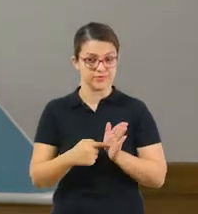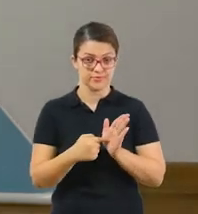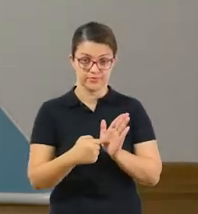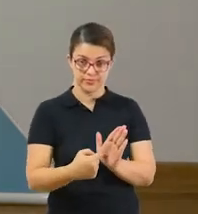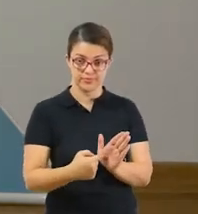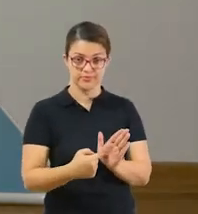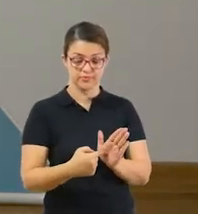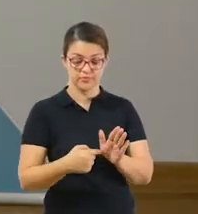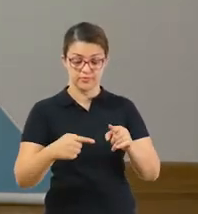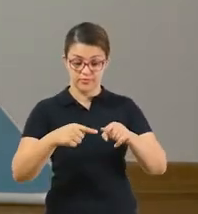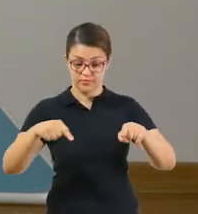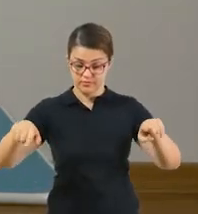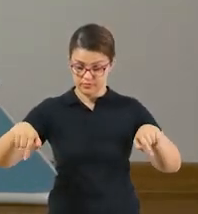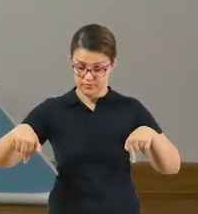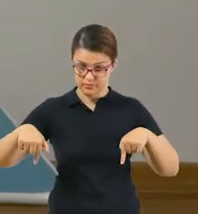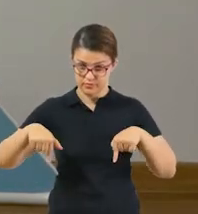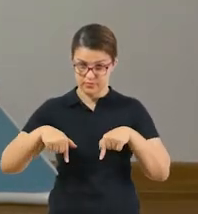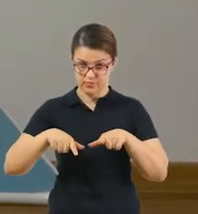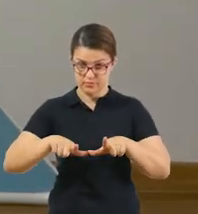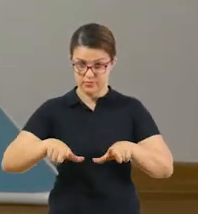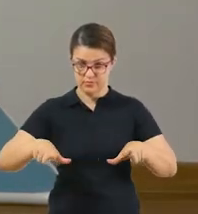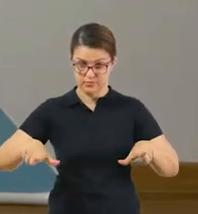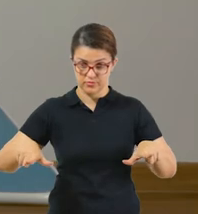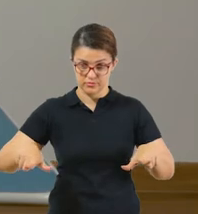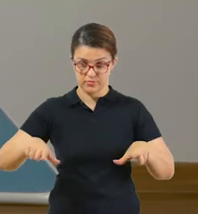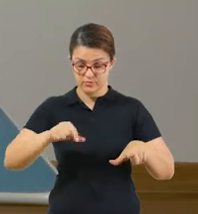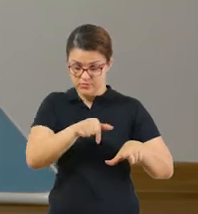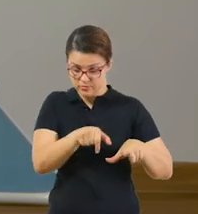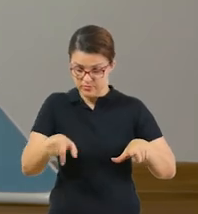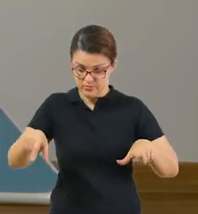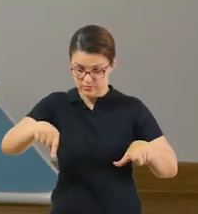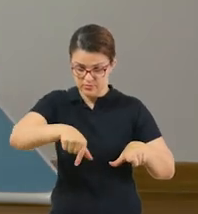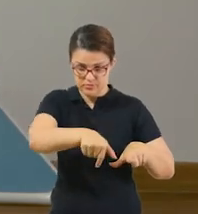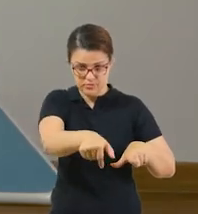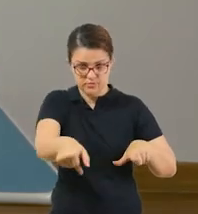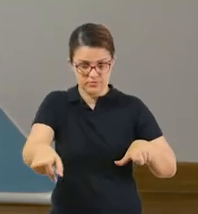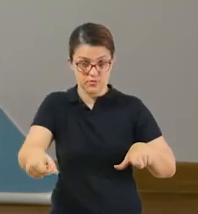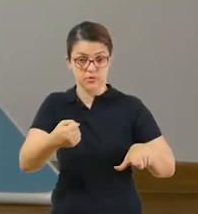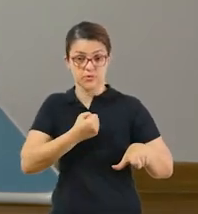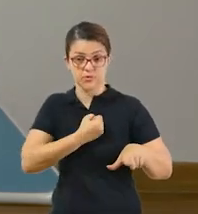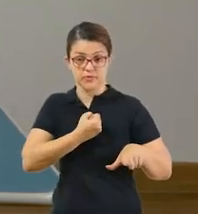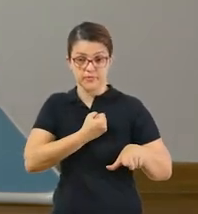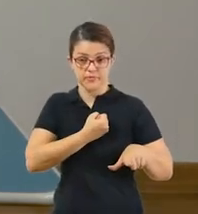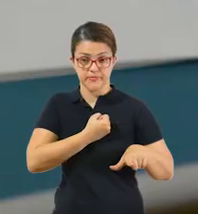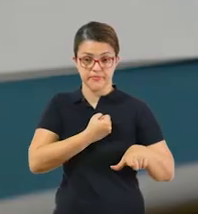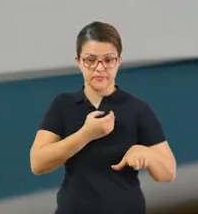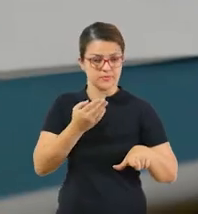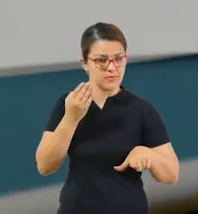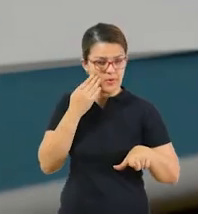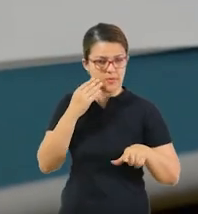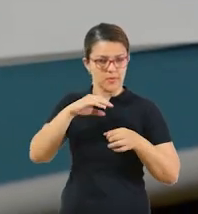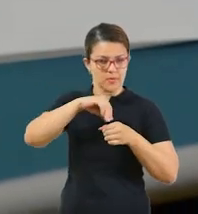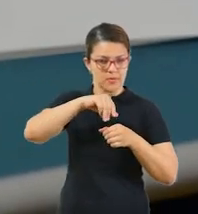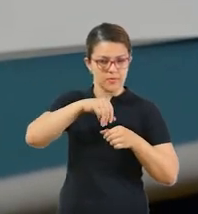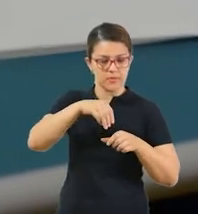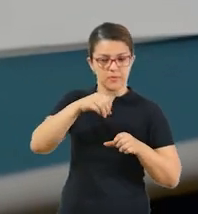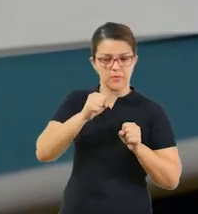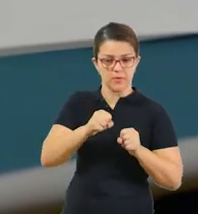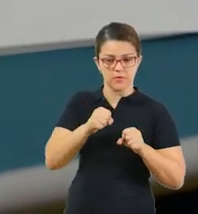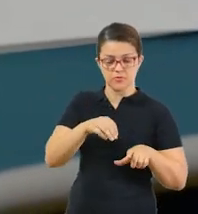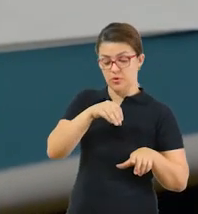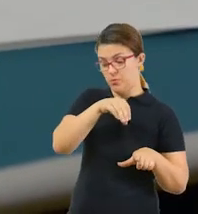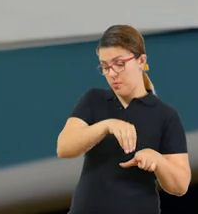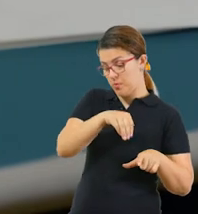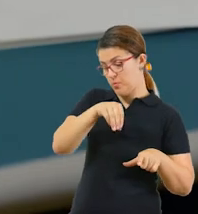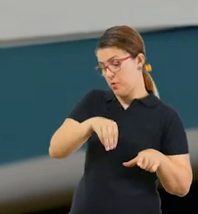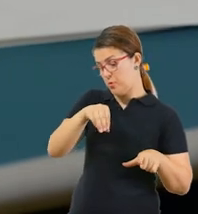trouxe aqui hoje, gente, ó, um tabuleiro, que é o jogo da trilha numérica. Então você pode fazer, olha, usar a